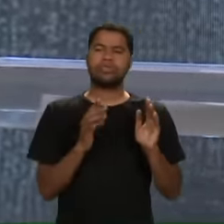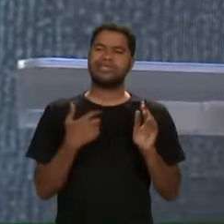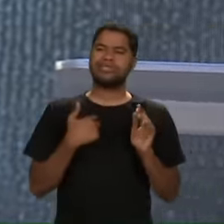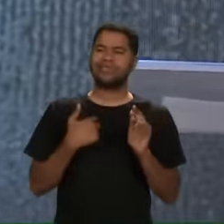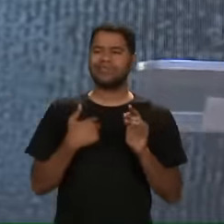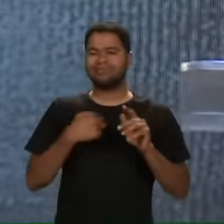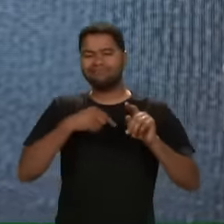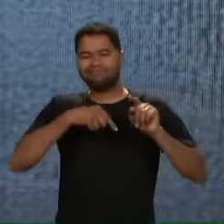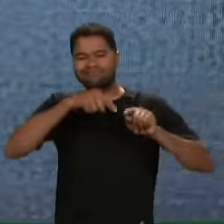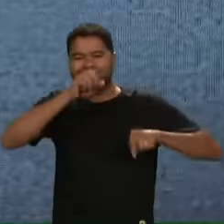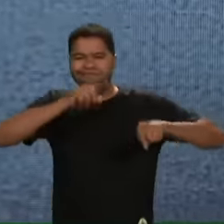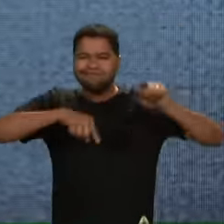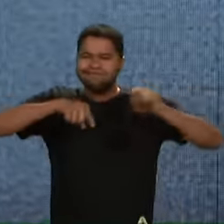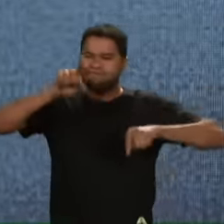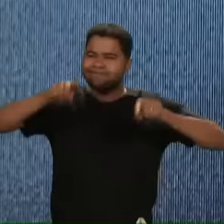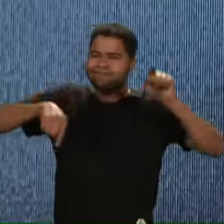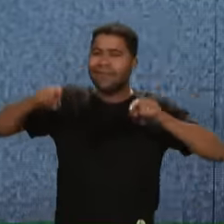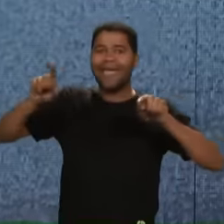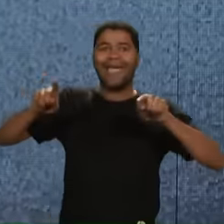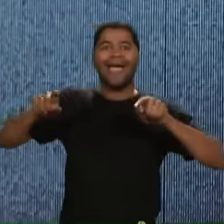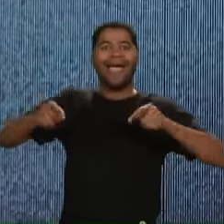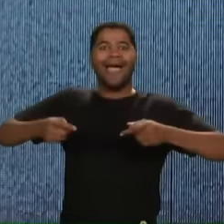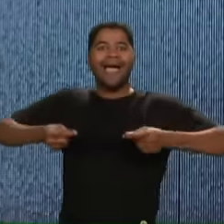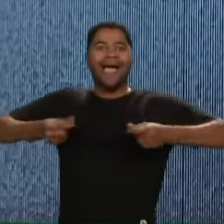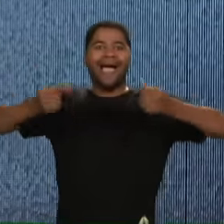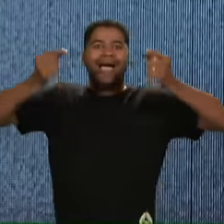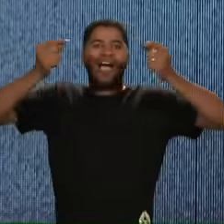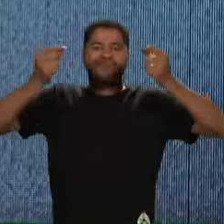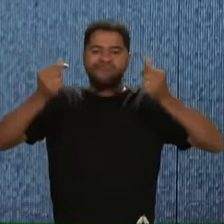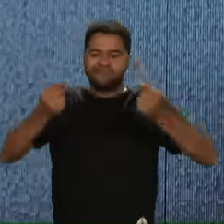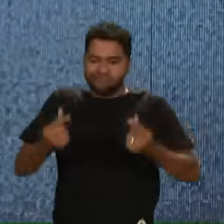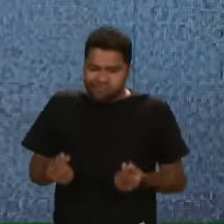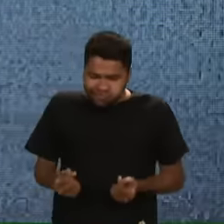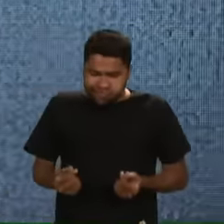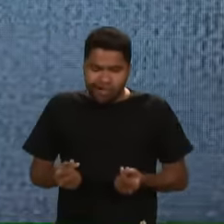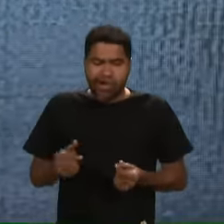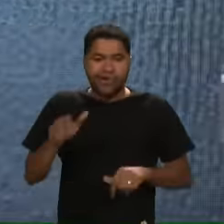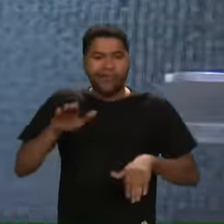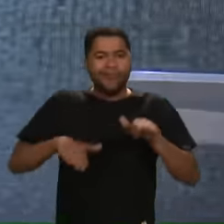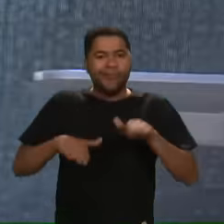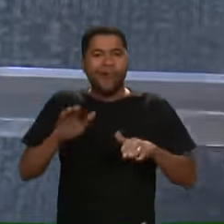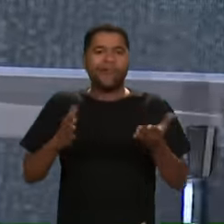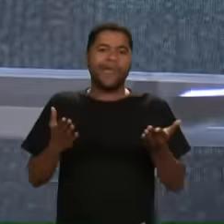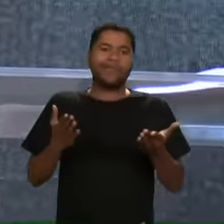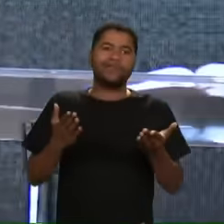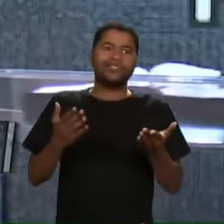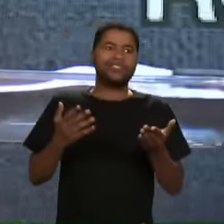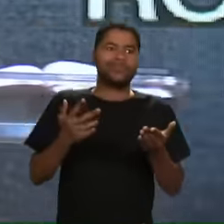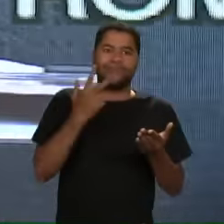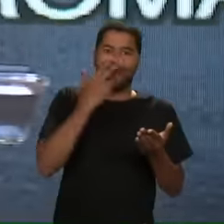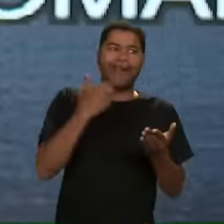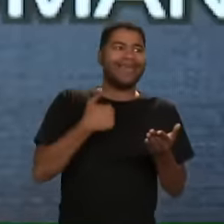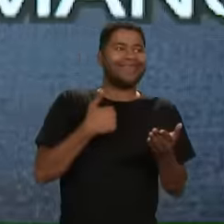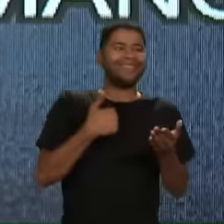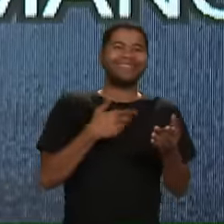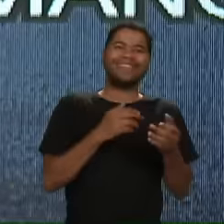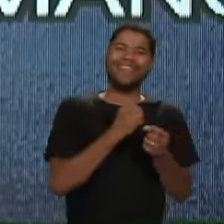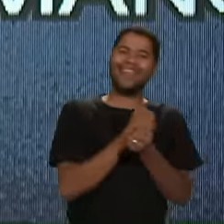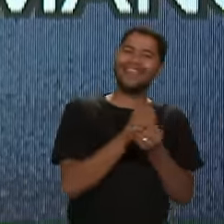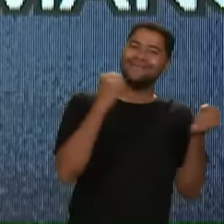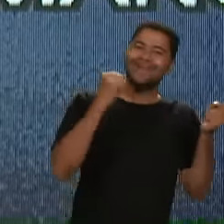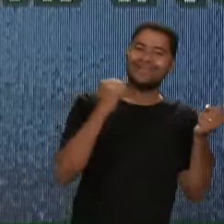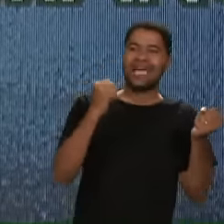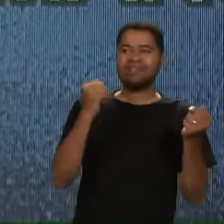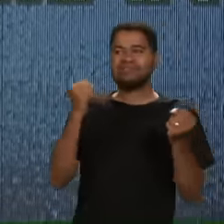embaixo Momentos de abundância Momentos de escassez Momentos de liberdade Momentos de prisão Em